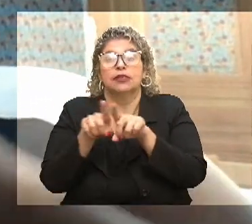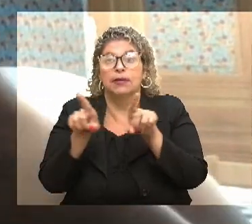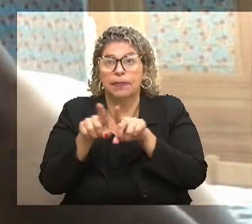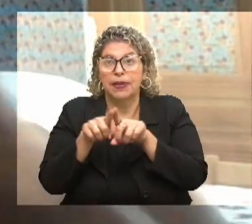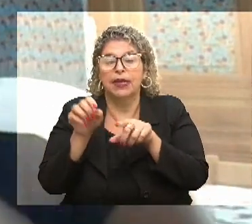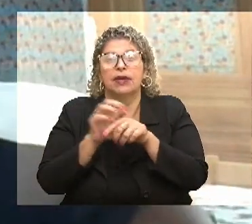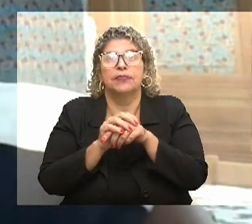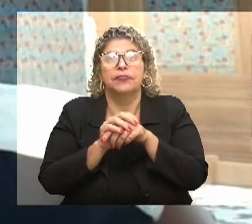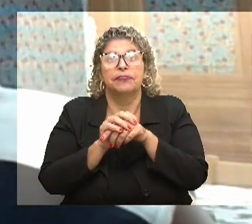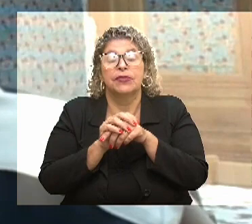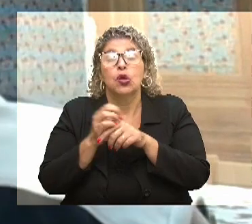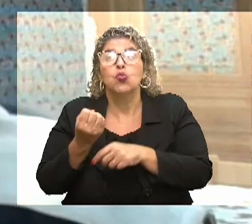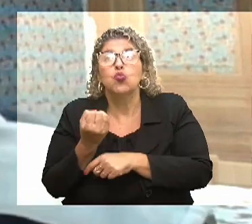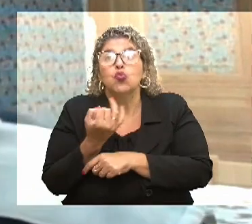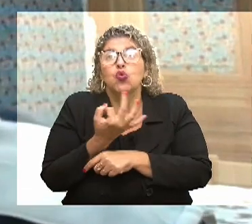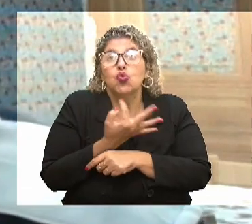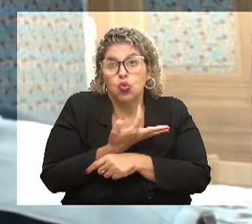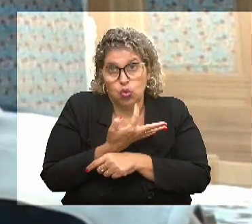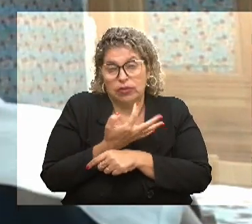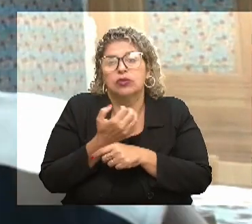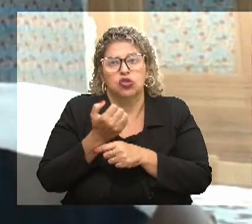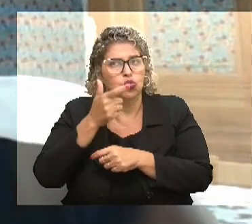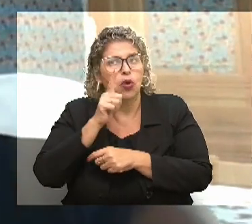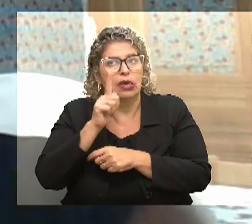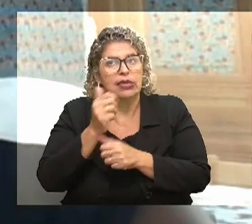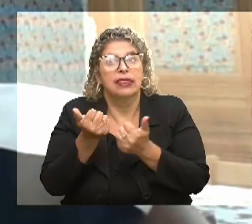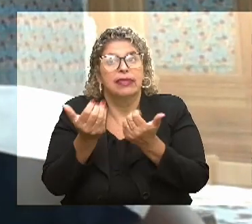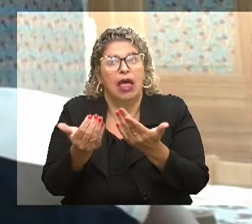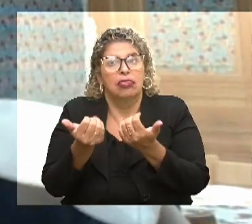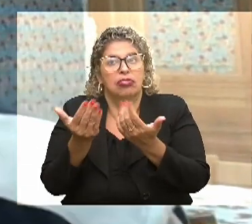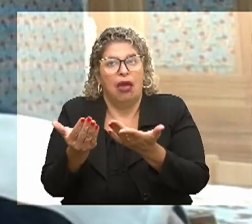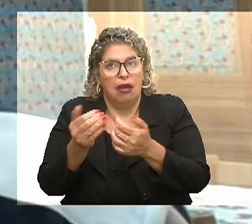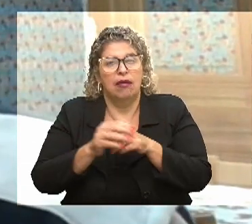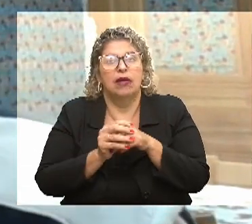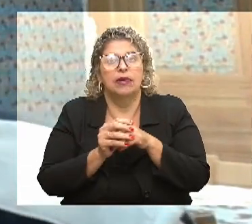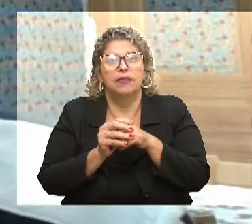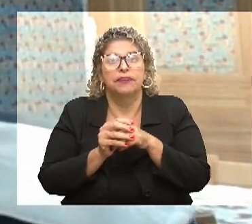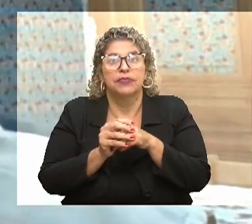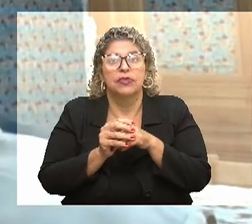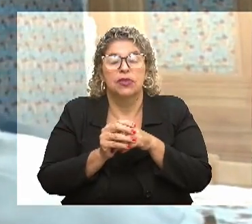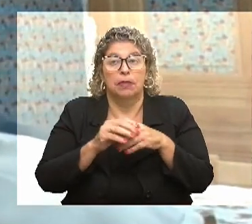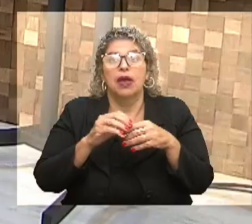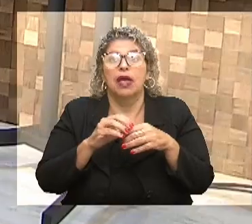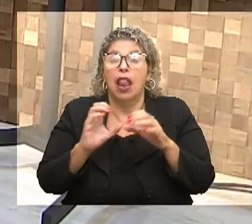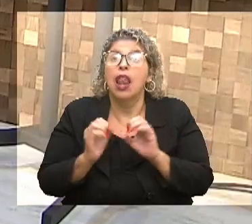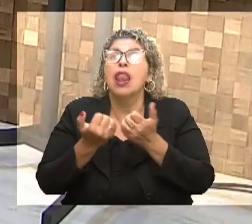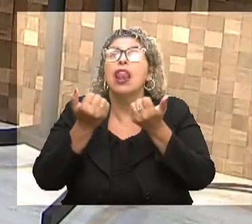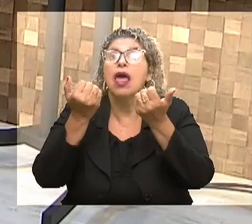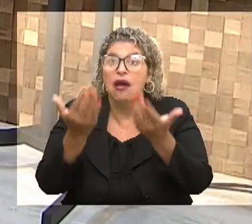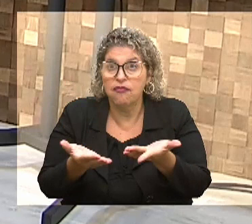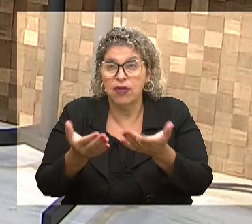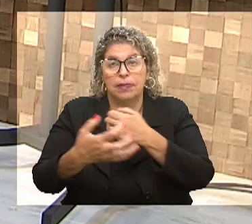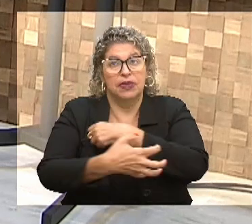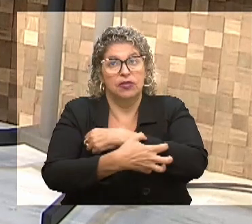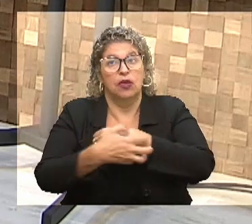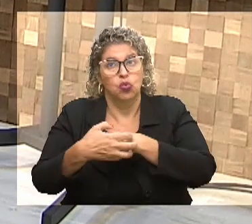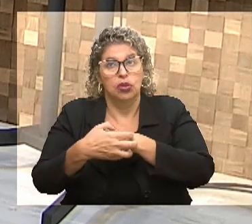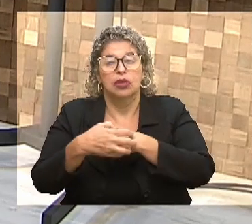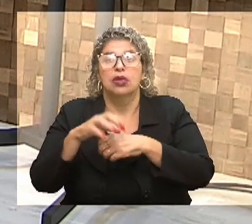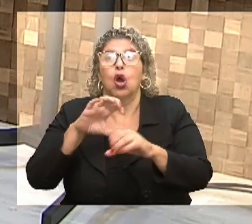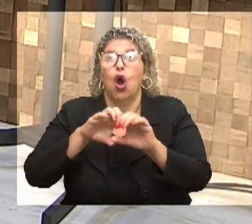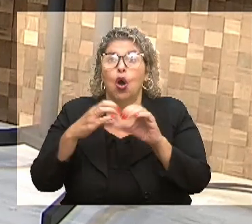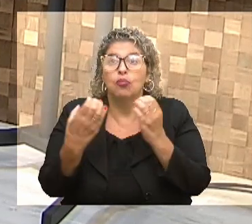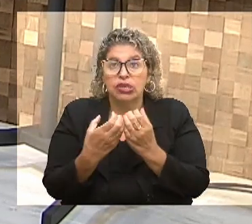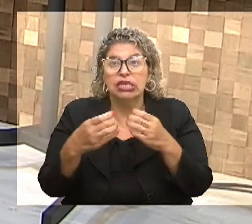uma quantidade que dá para dar, também devemos nas outras comunidades, também a mesma coisa que a gente faz aqui.